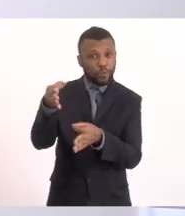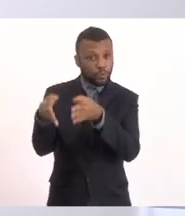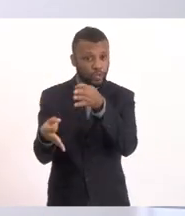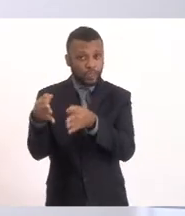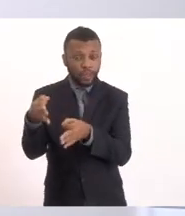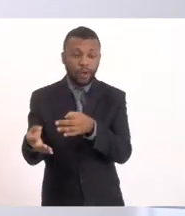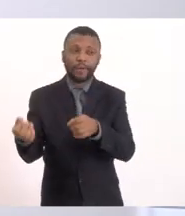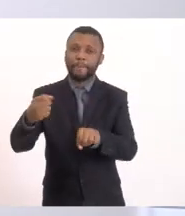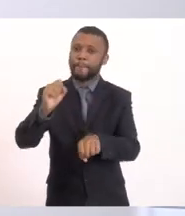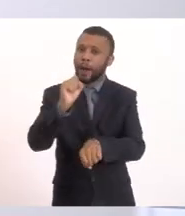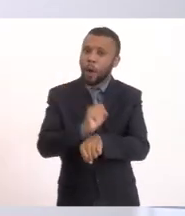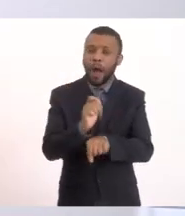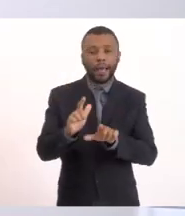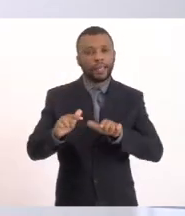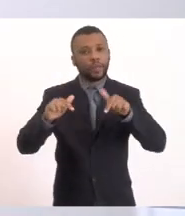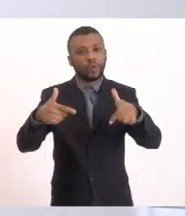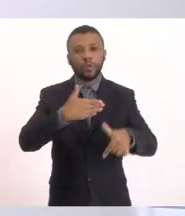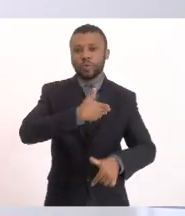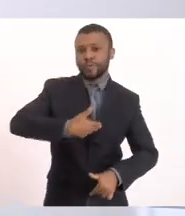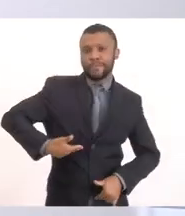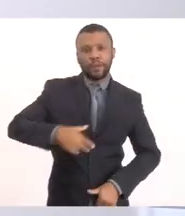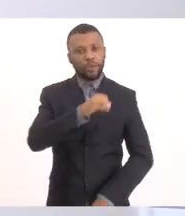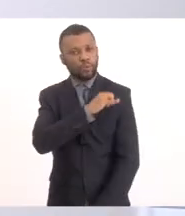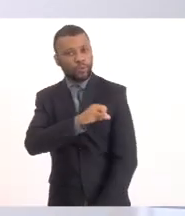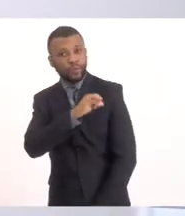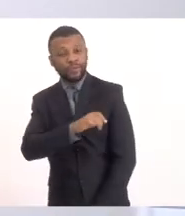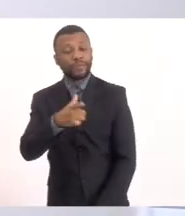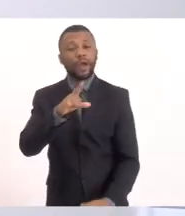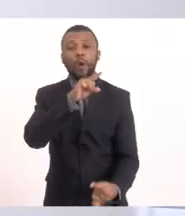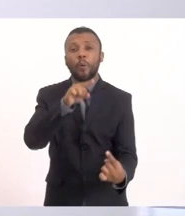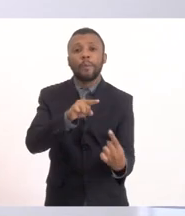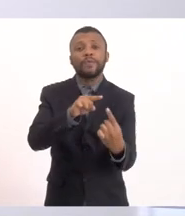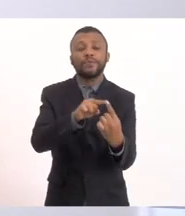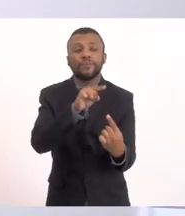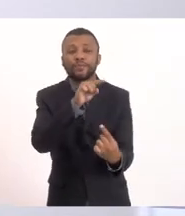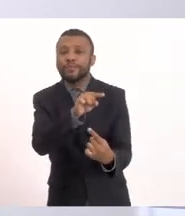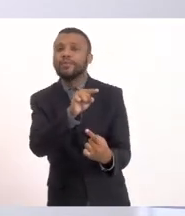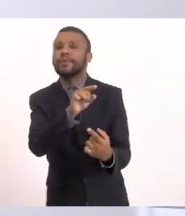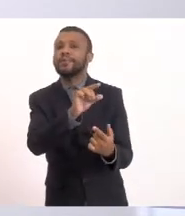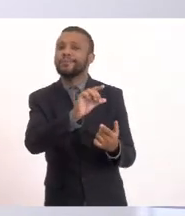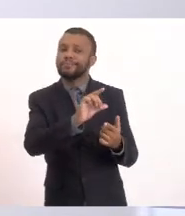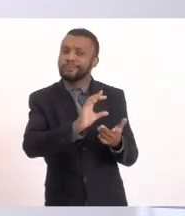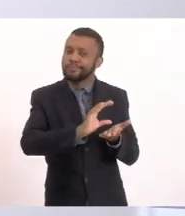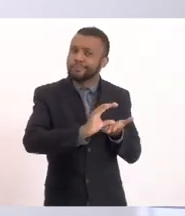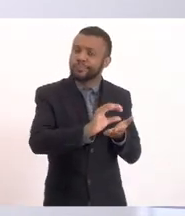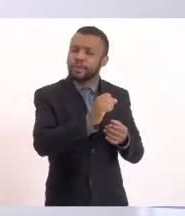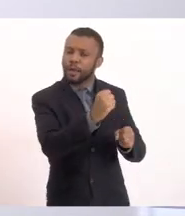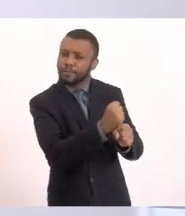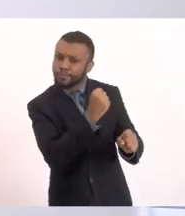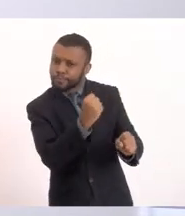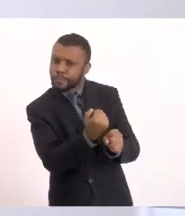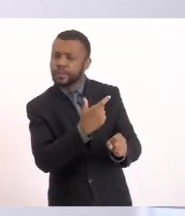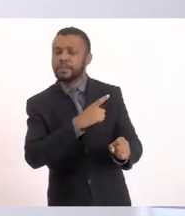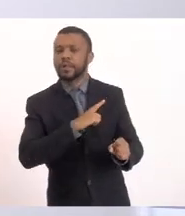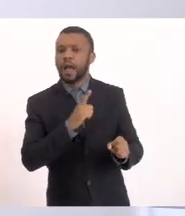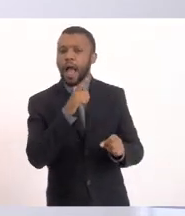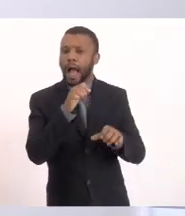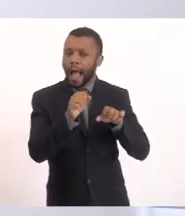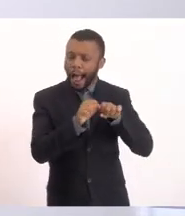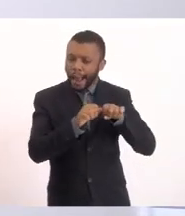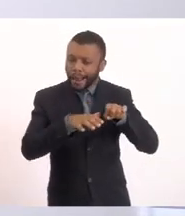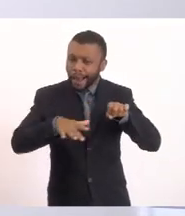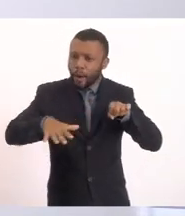ações que o governo do Estado tinha a intenção de implementar ali com o desassoreamento da Lagoa e também com